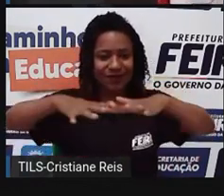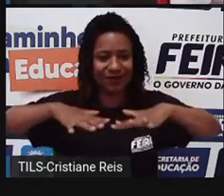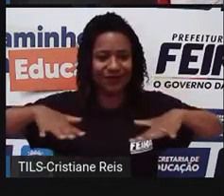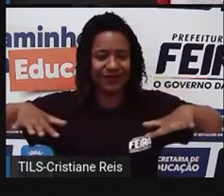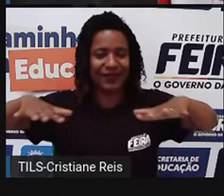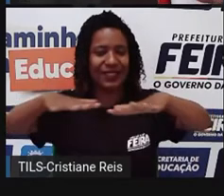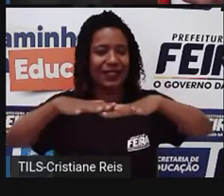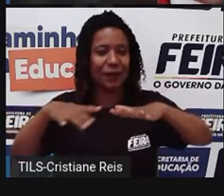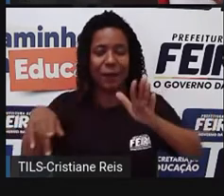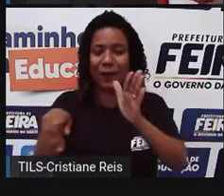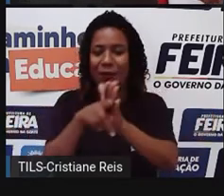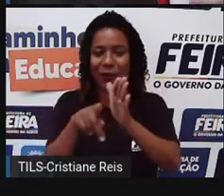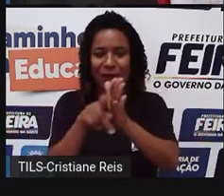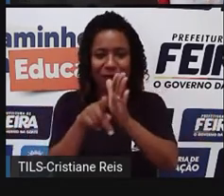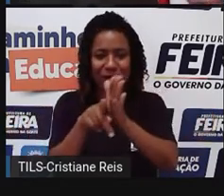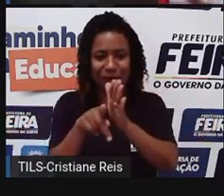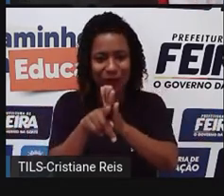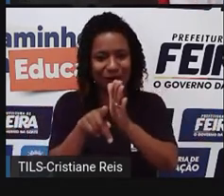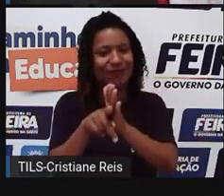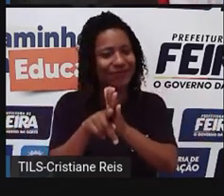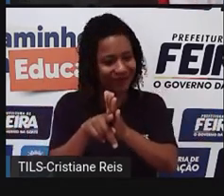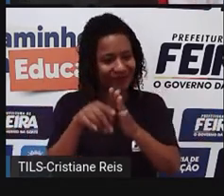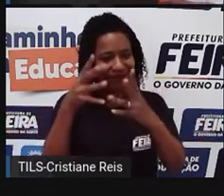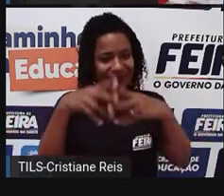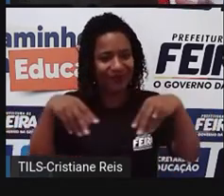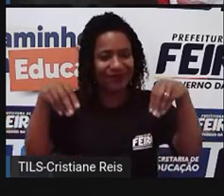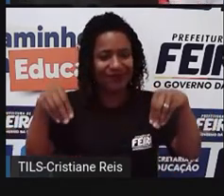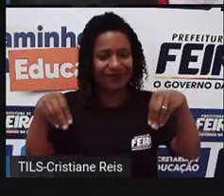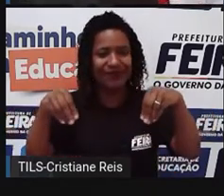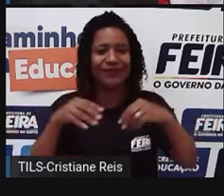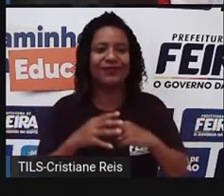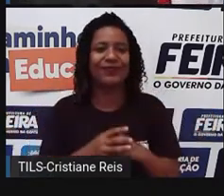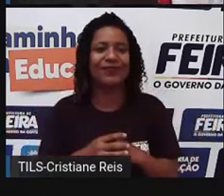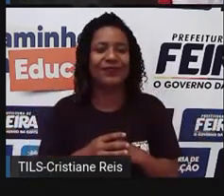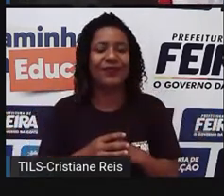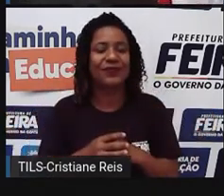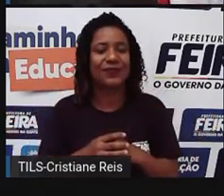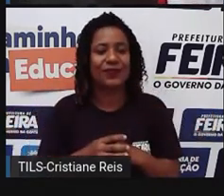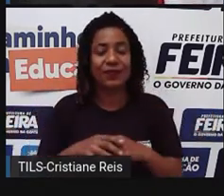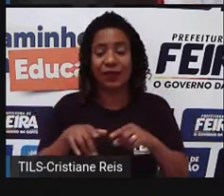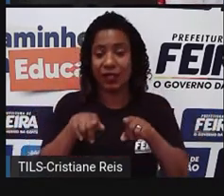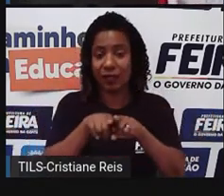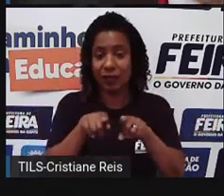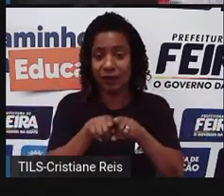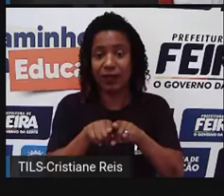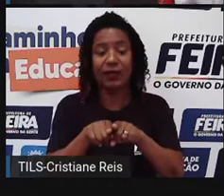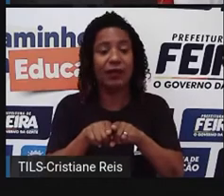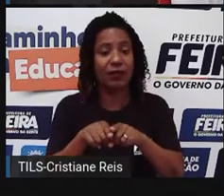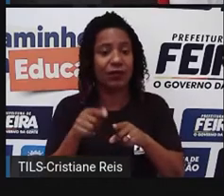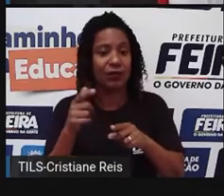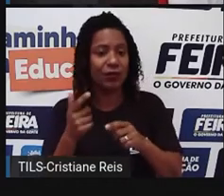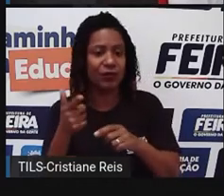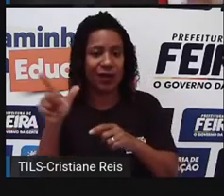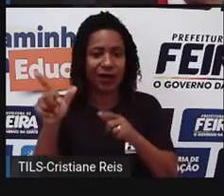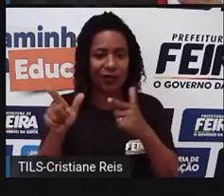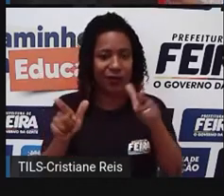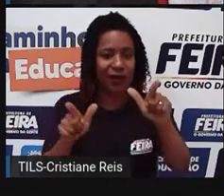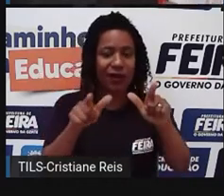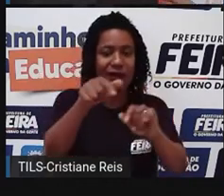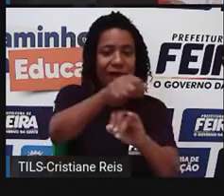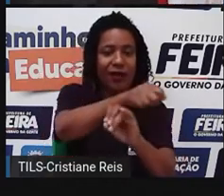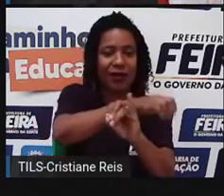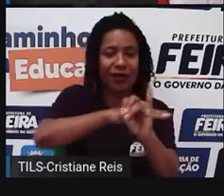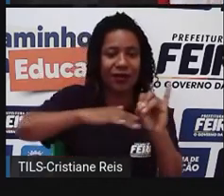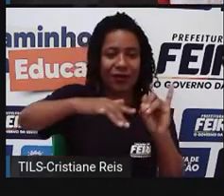aquilo ali do continente, parte, né, das terras continentais, a insular, que são as ilhas, né, o